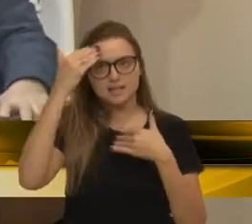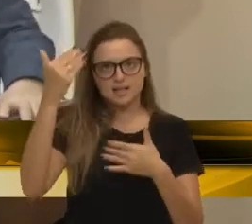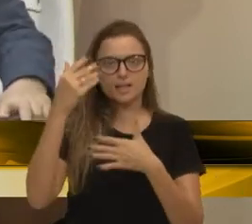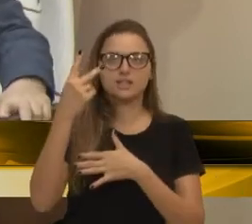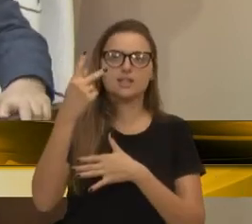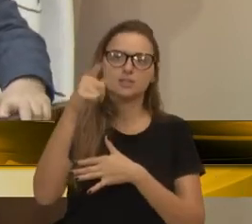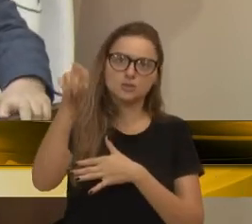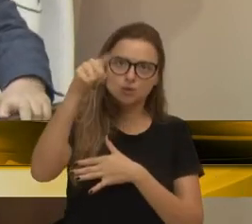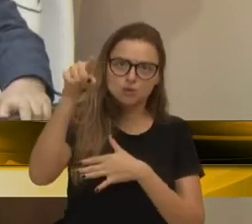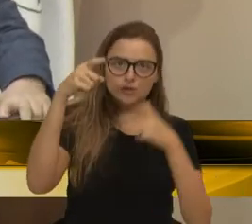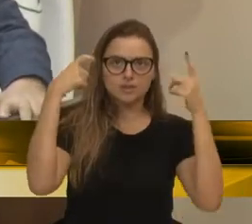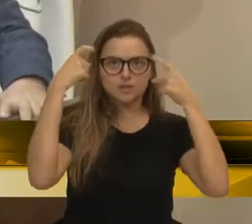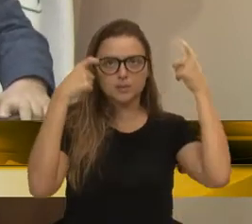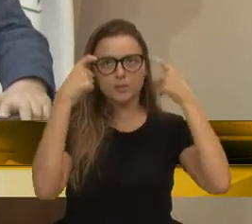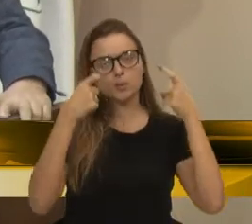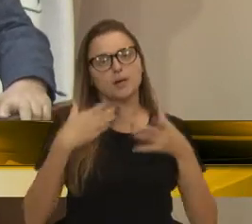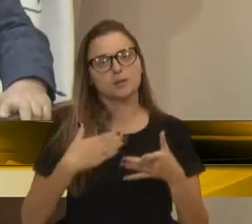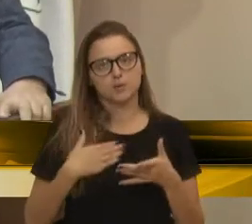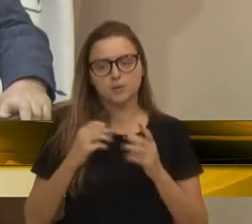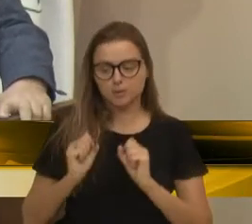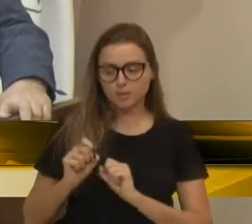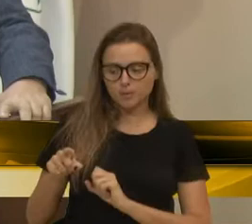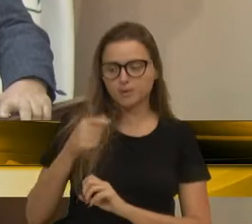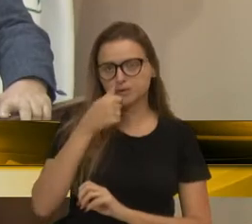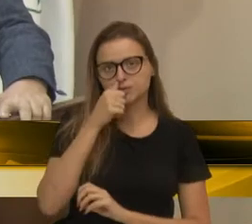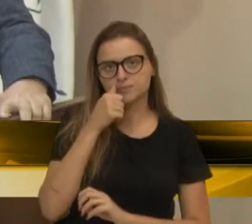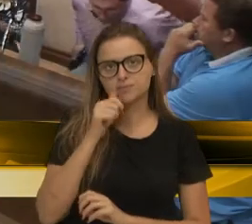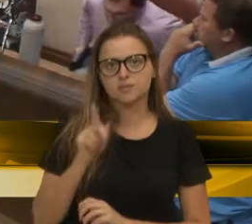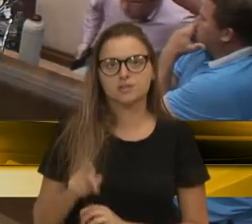preocupação da plenária. Pois não, vereadora Paula?